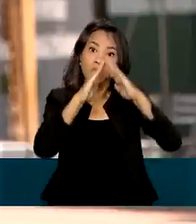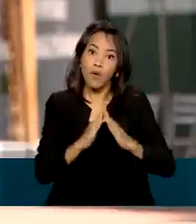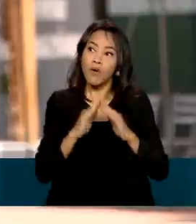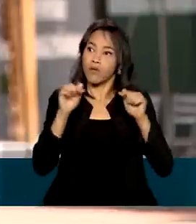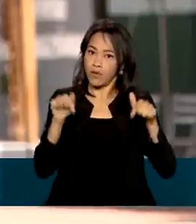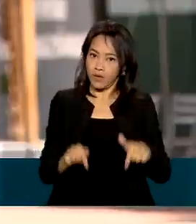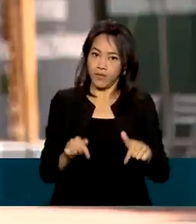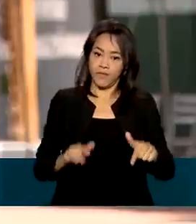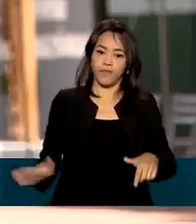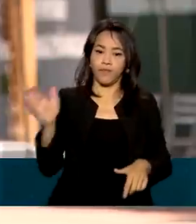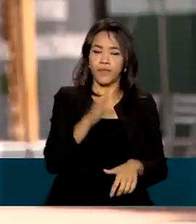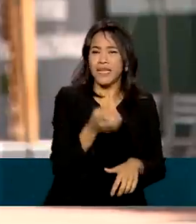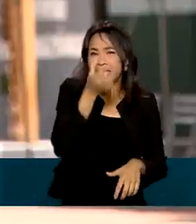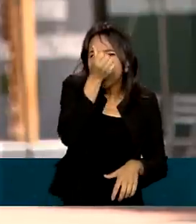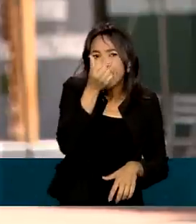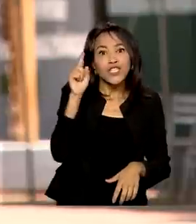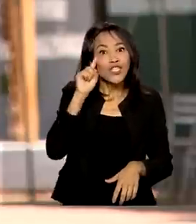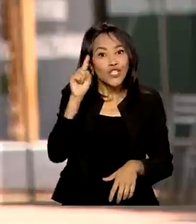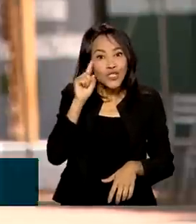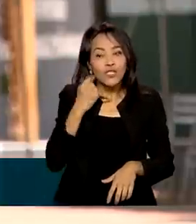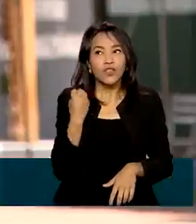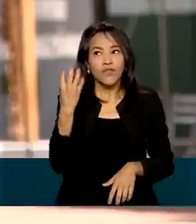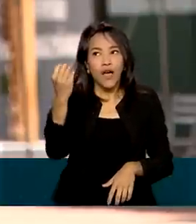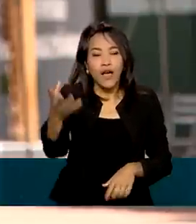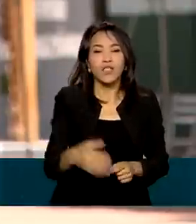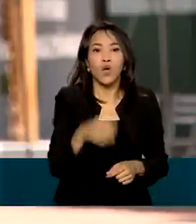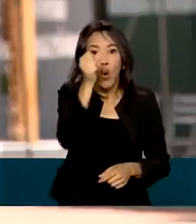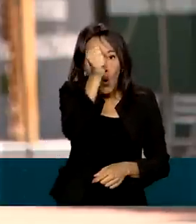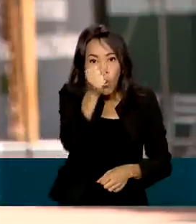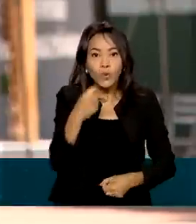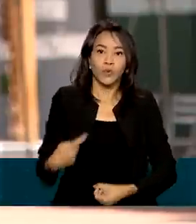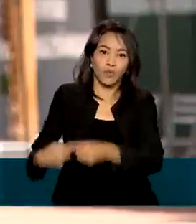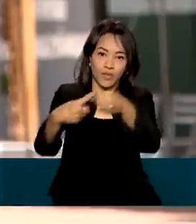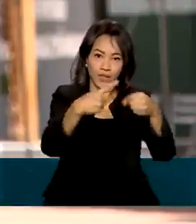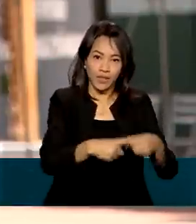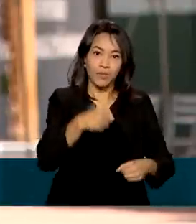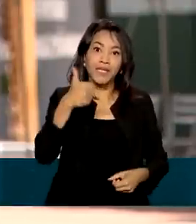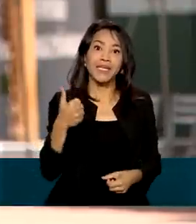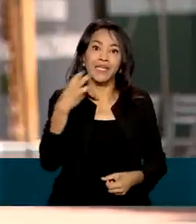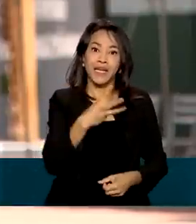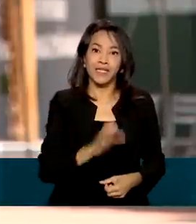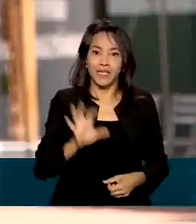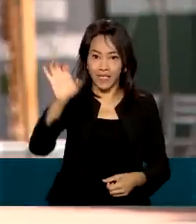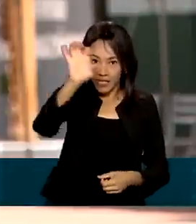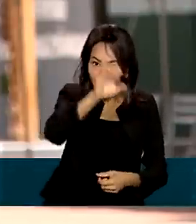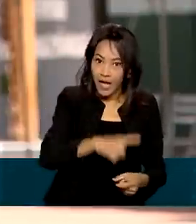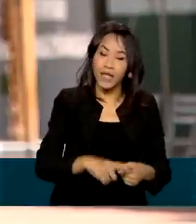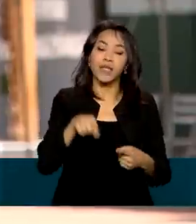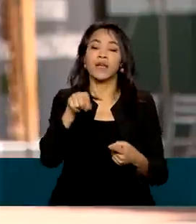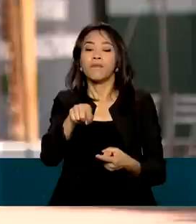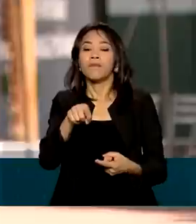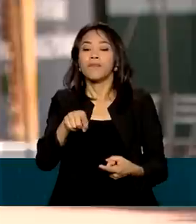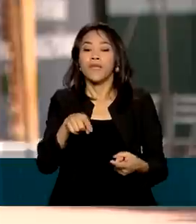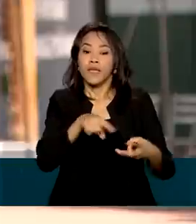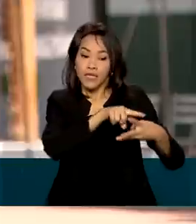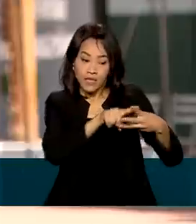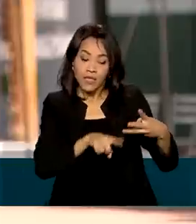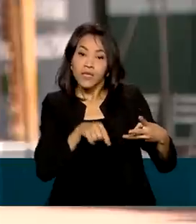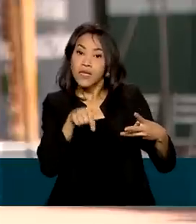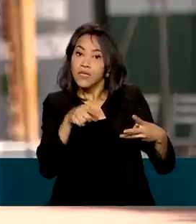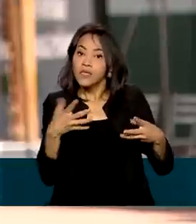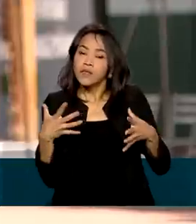Foram seis dias de viagem, oito municípios e três estados, Acre, Roraima e Amazonas. A